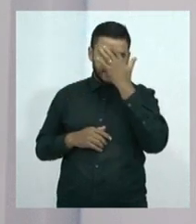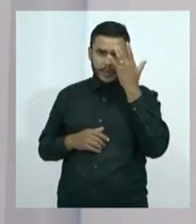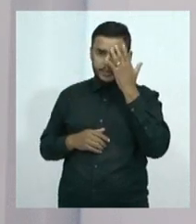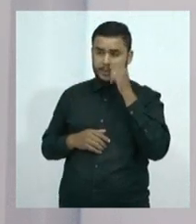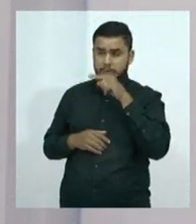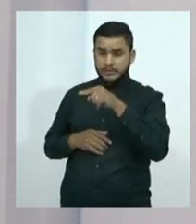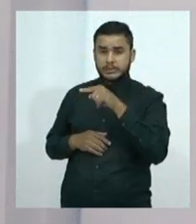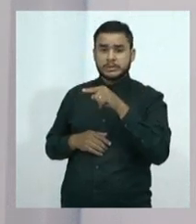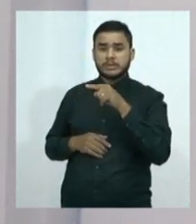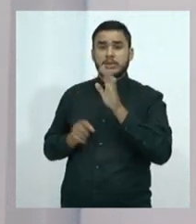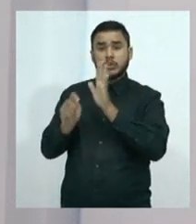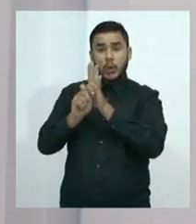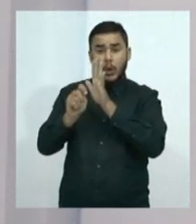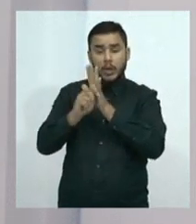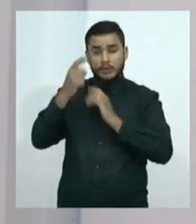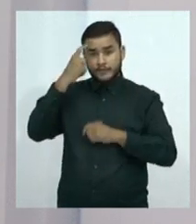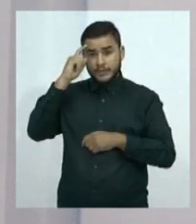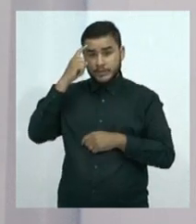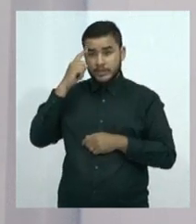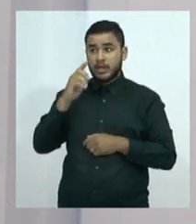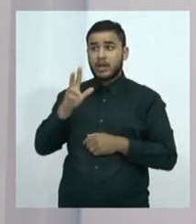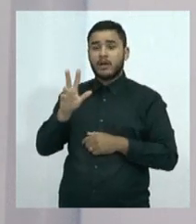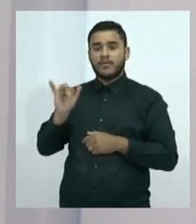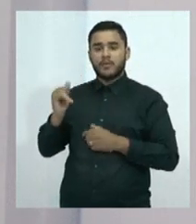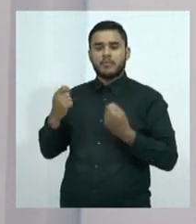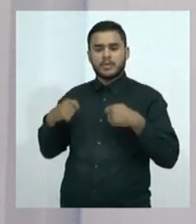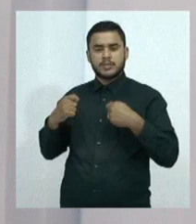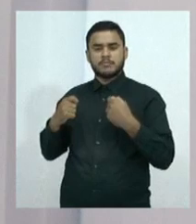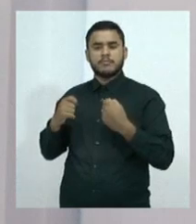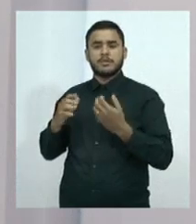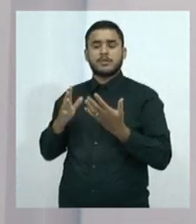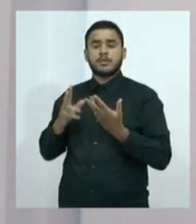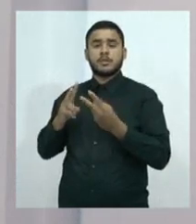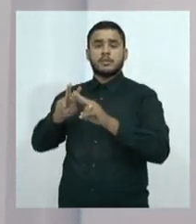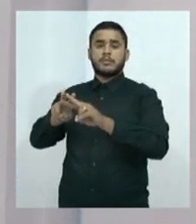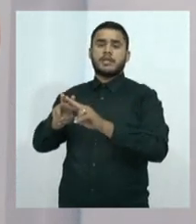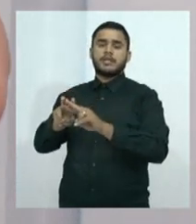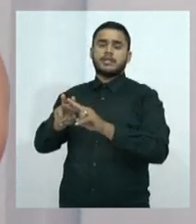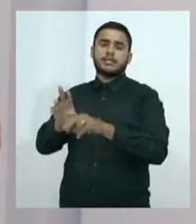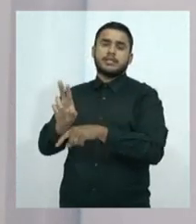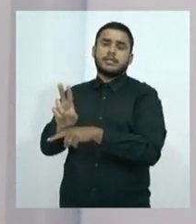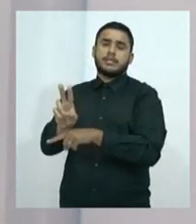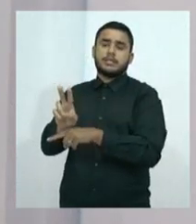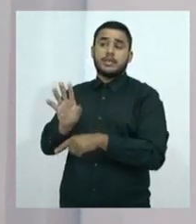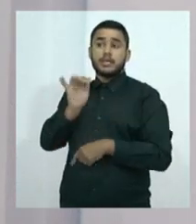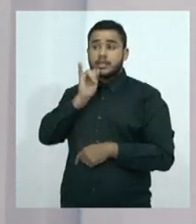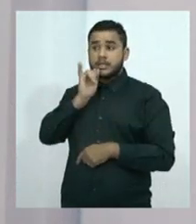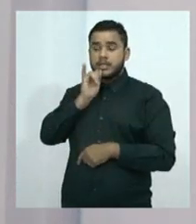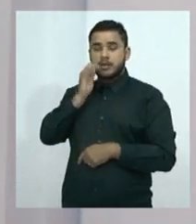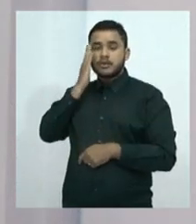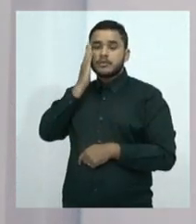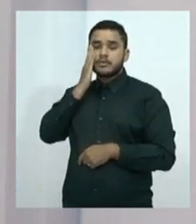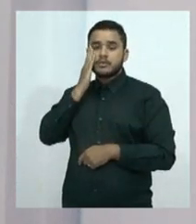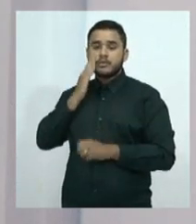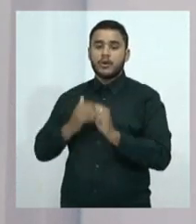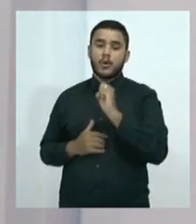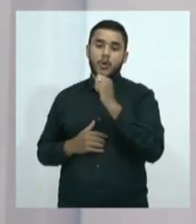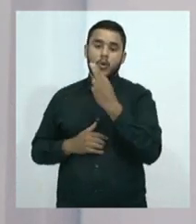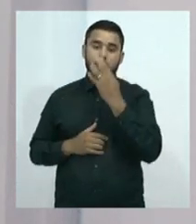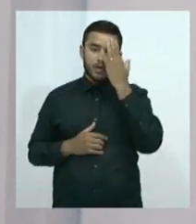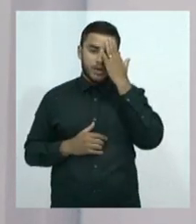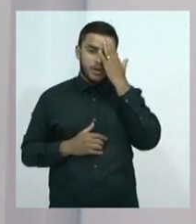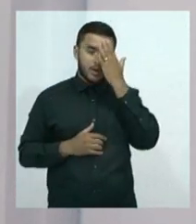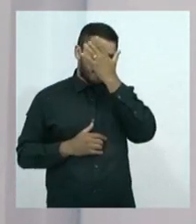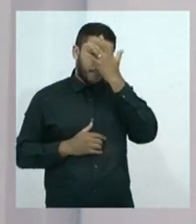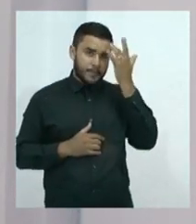configurou uma nova modalidade, que é a internação involuntária. Nós já tinha a voluntária e a compulsória, agora nós temos a